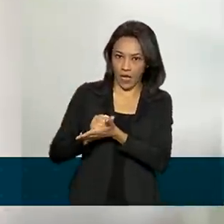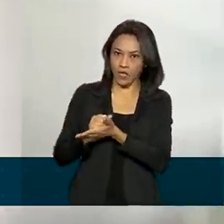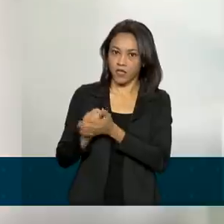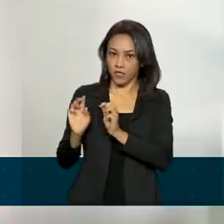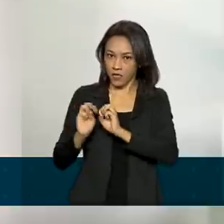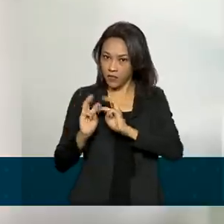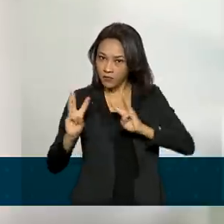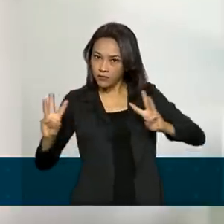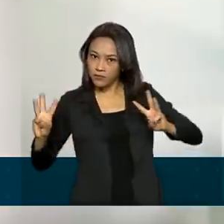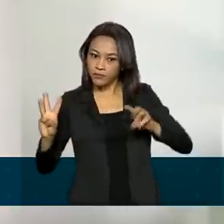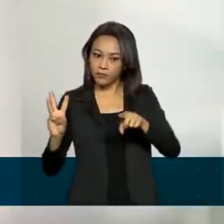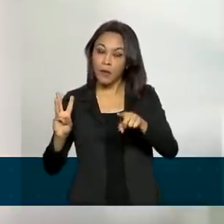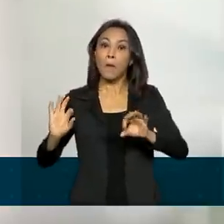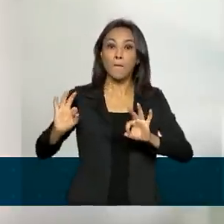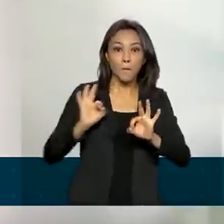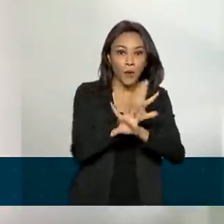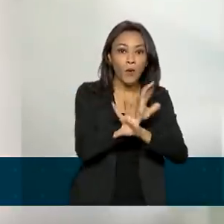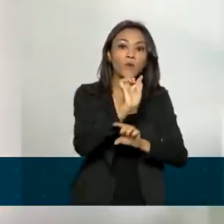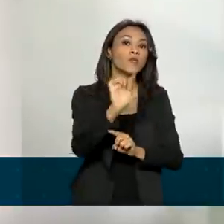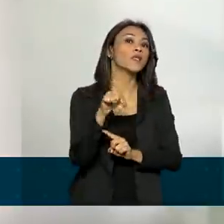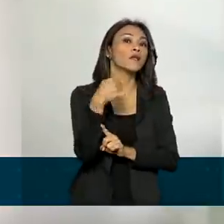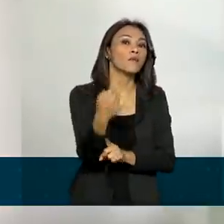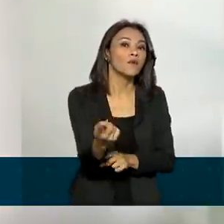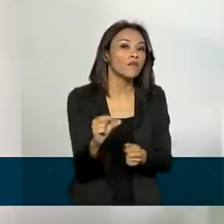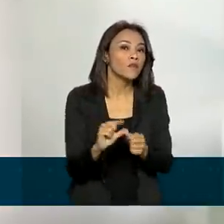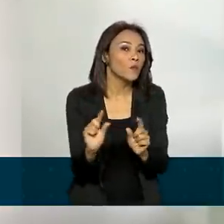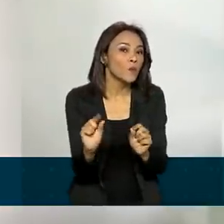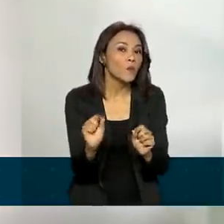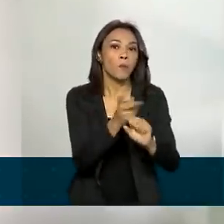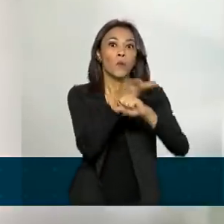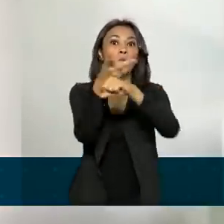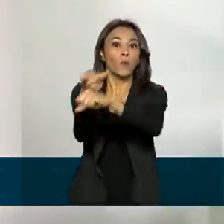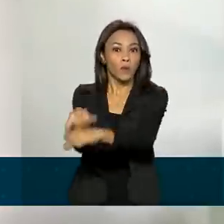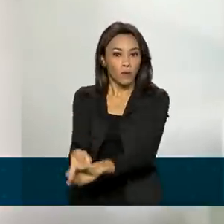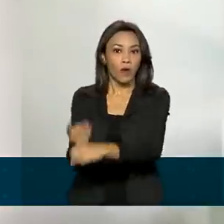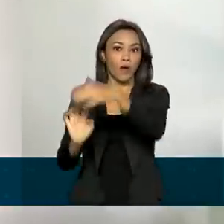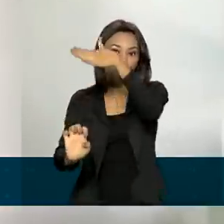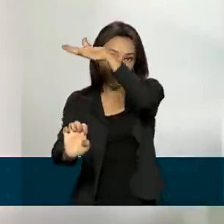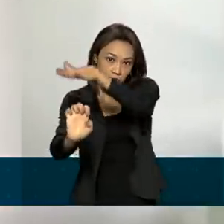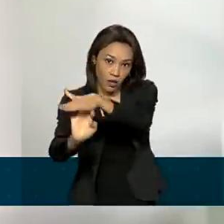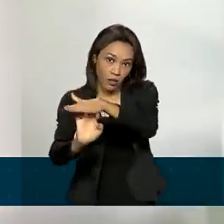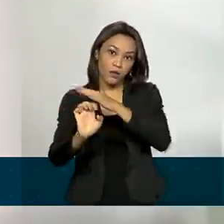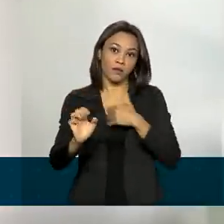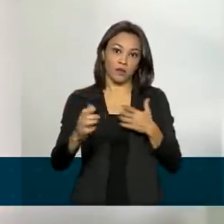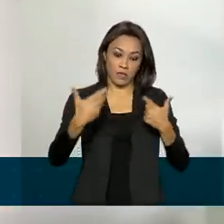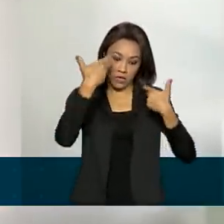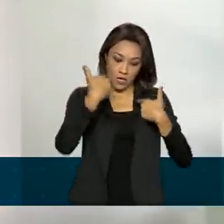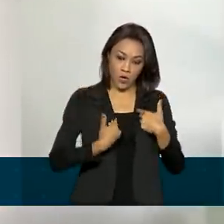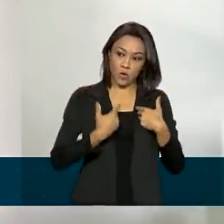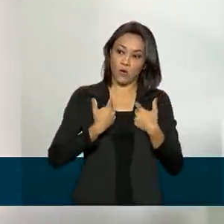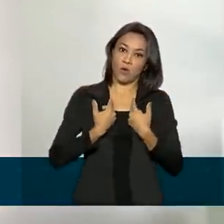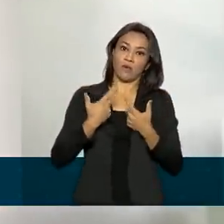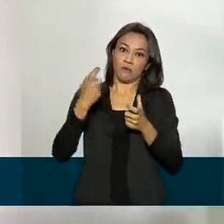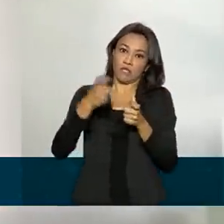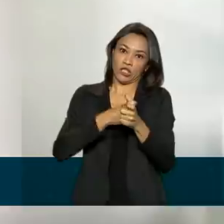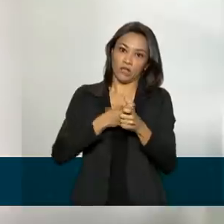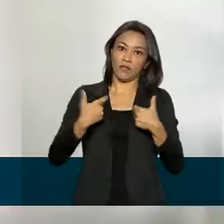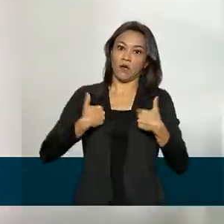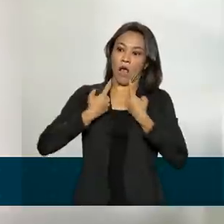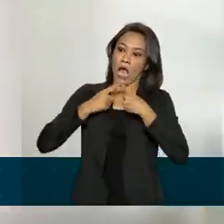consumidor já cadastrado, ele busca a empresa em face da qual ele deseja reclamar ou